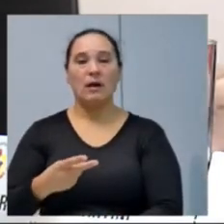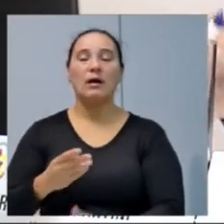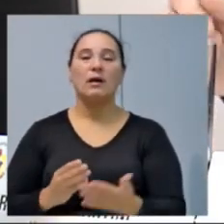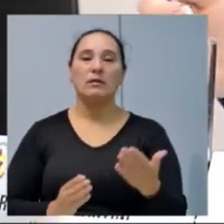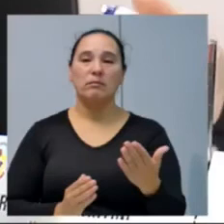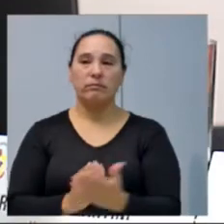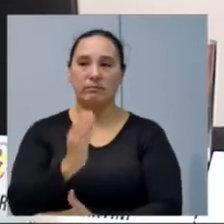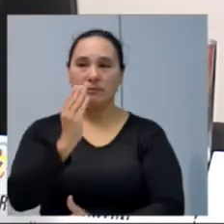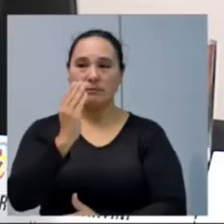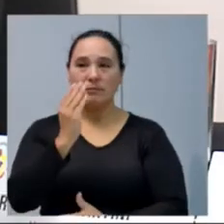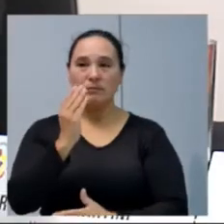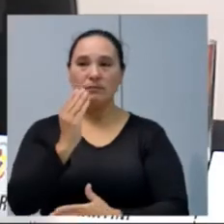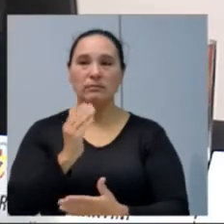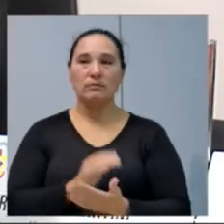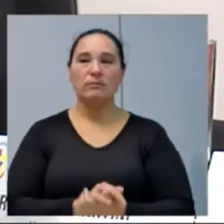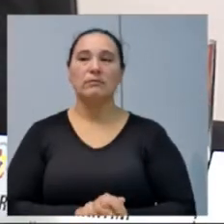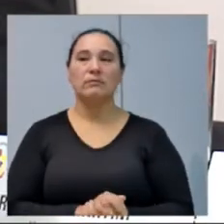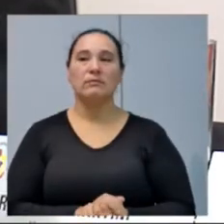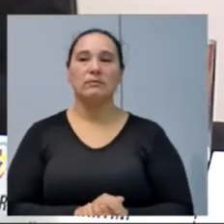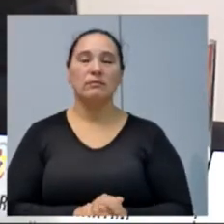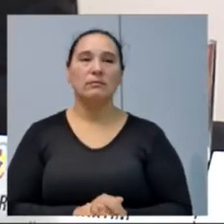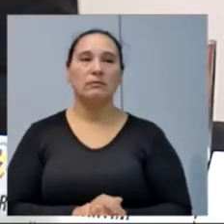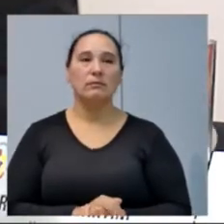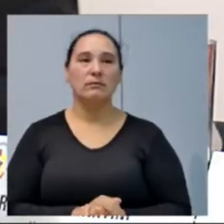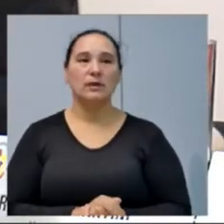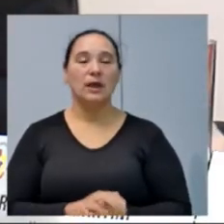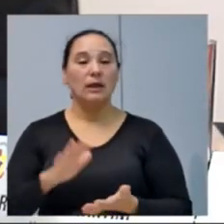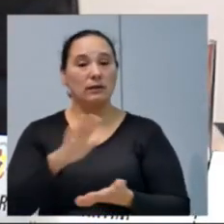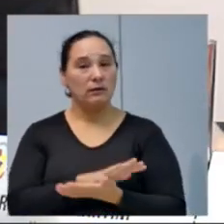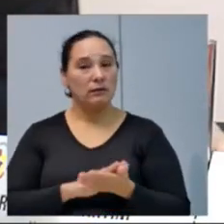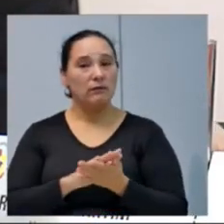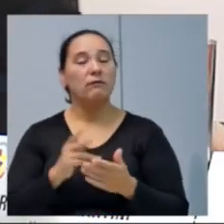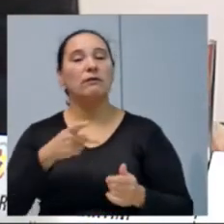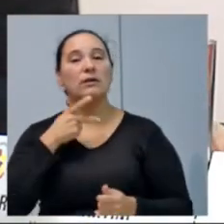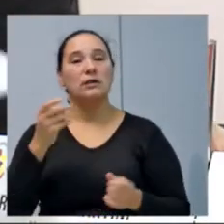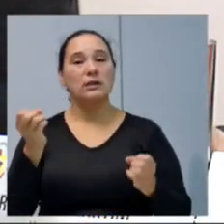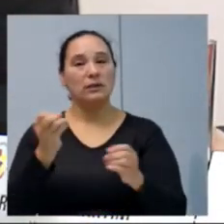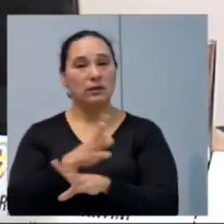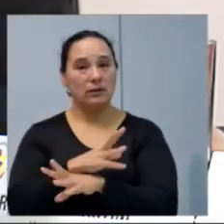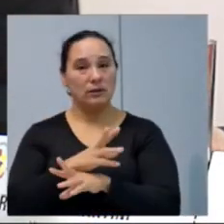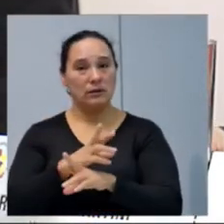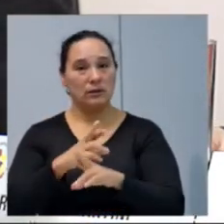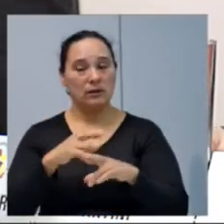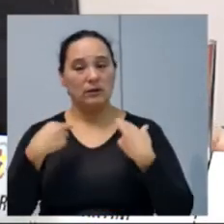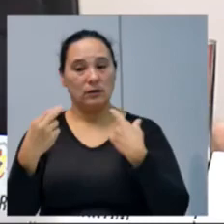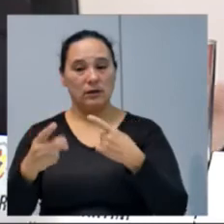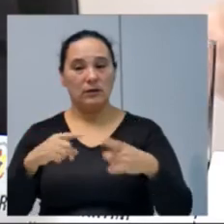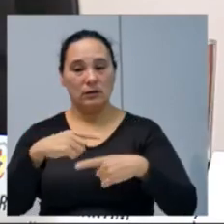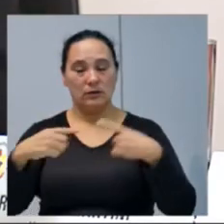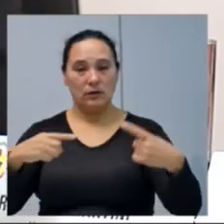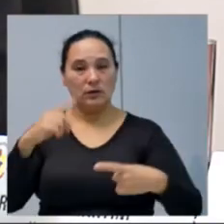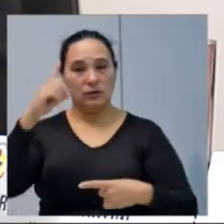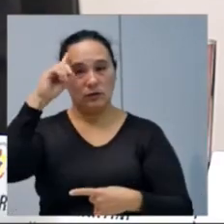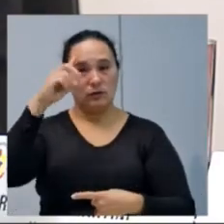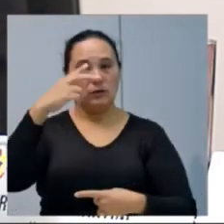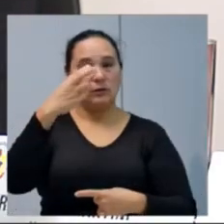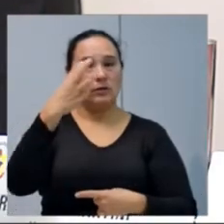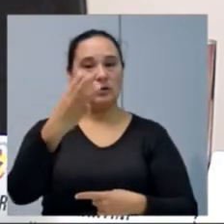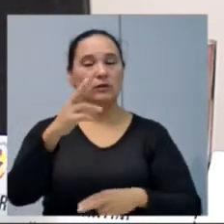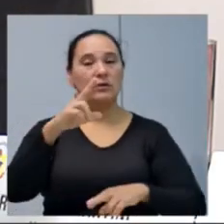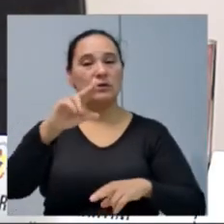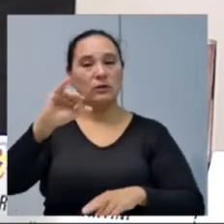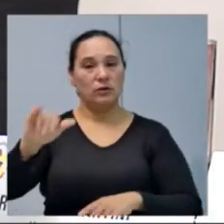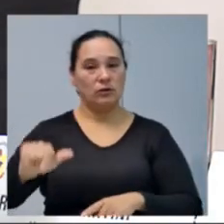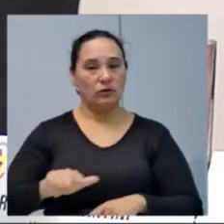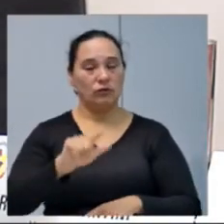está aprovada por unanimidade dos presentes. Nada mais havendo a ser tratado, insero a presente sessão e marco a próxima para o dia 3 de julho de